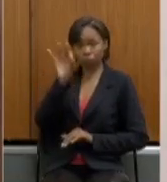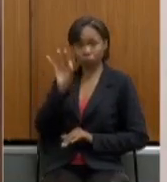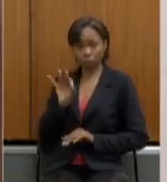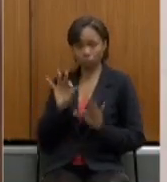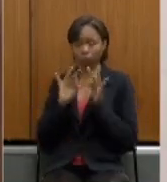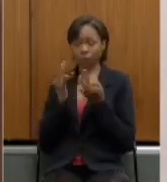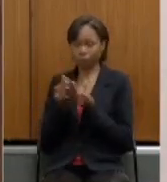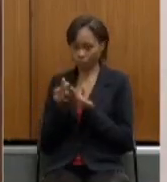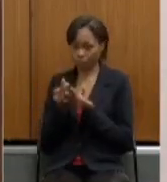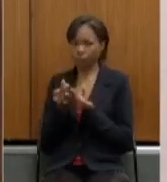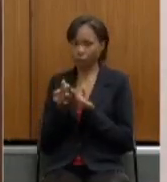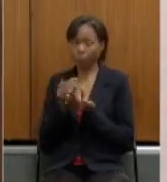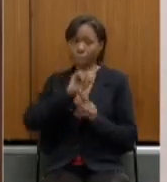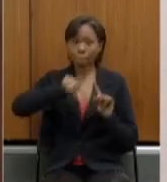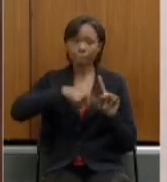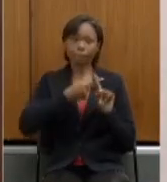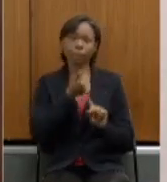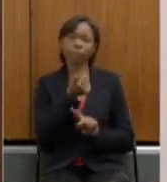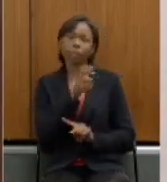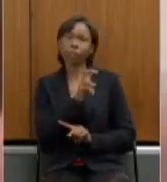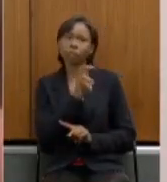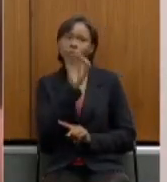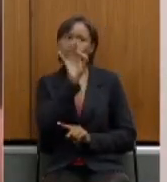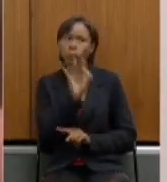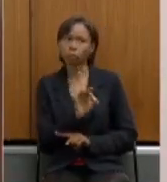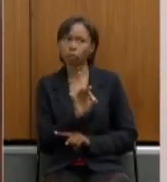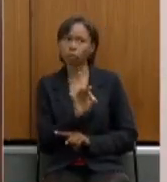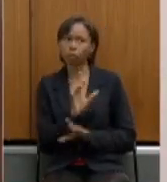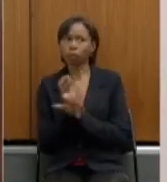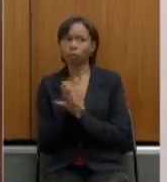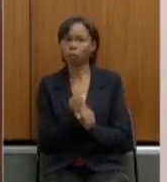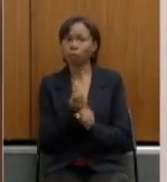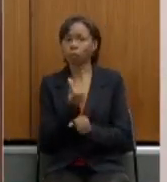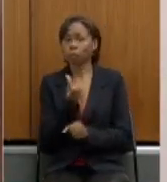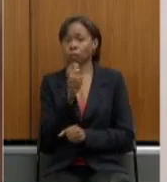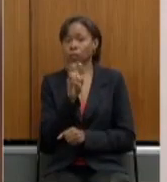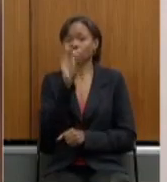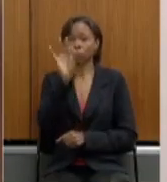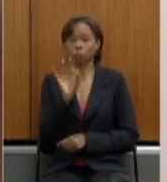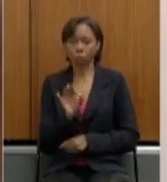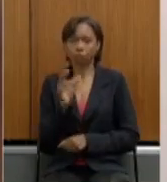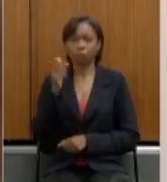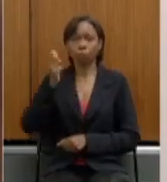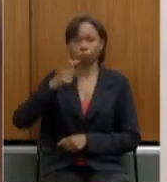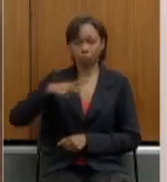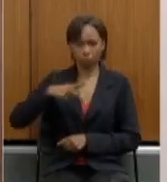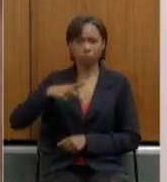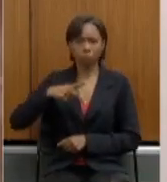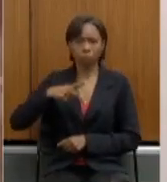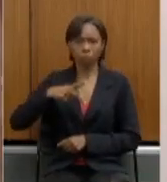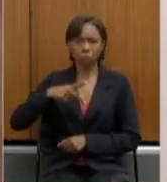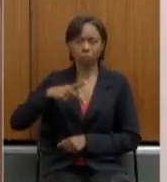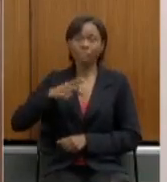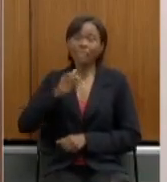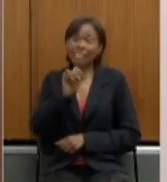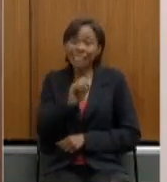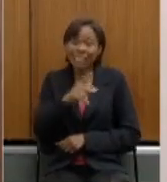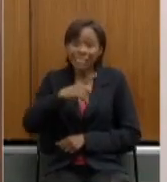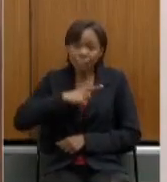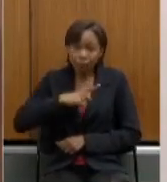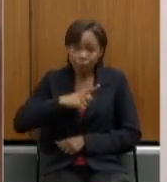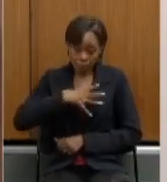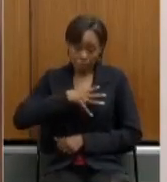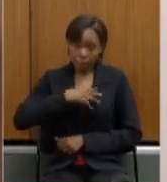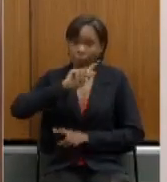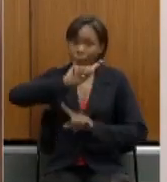inicial mais 15% pela viúva então dá 65% da aposentadoria dele se tiver um filho soma mais